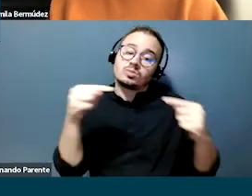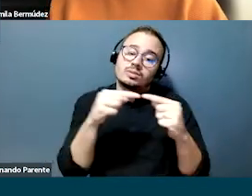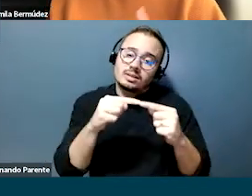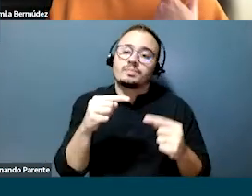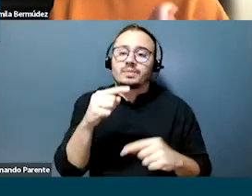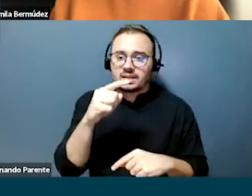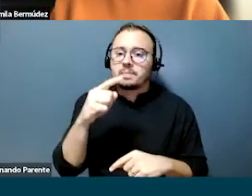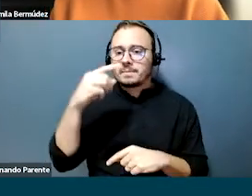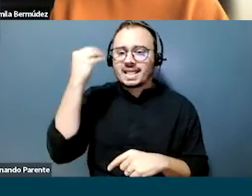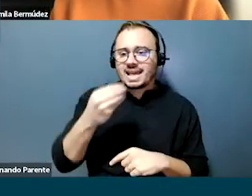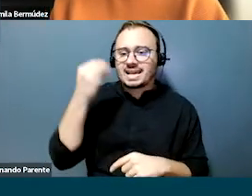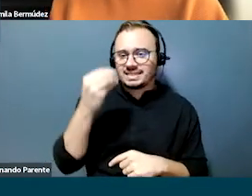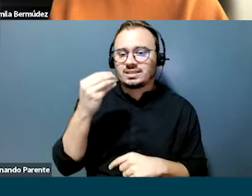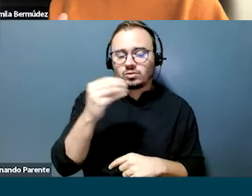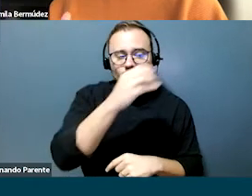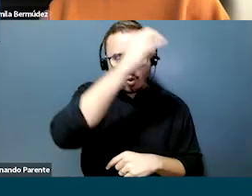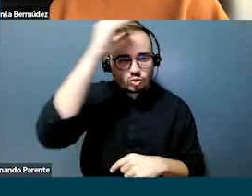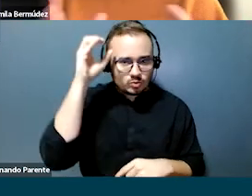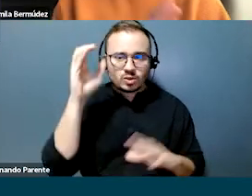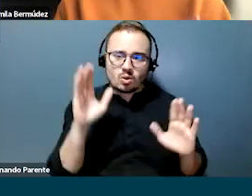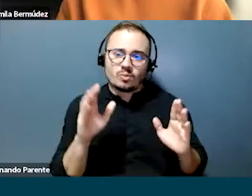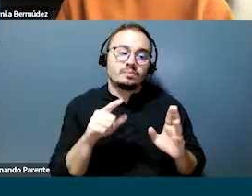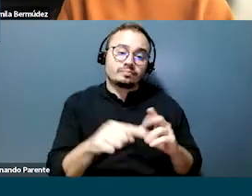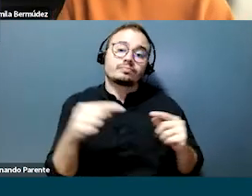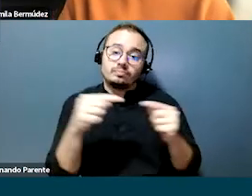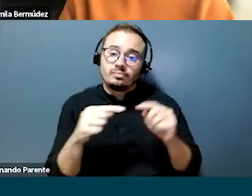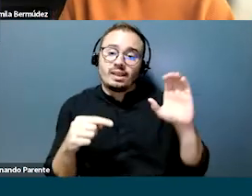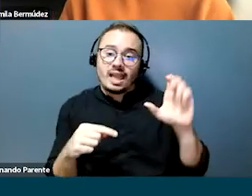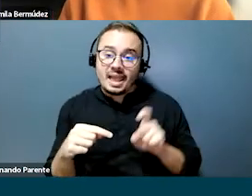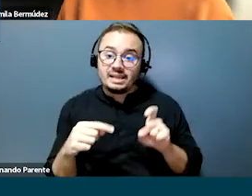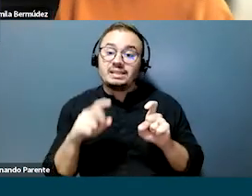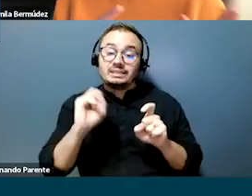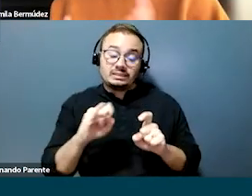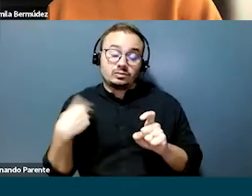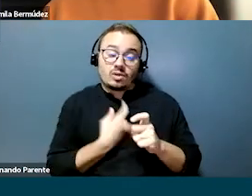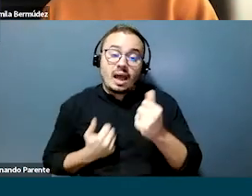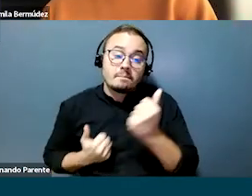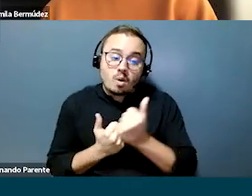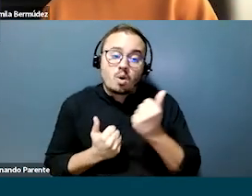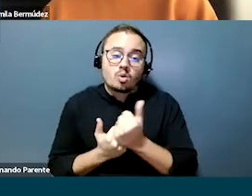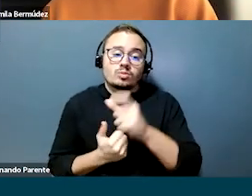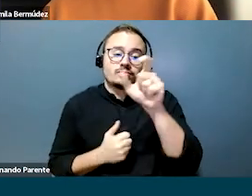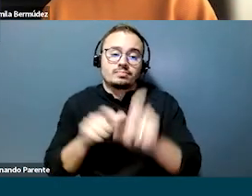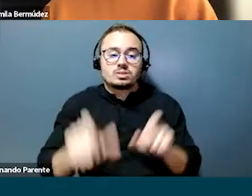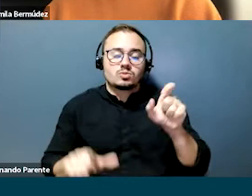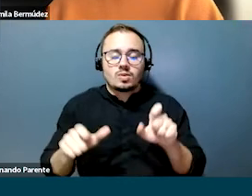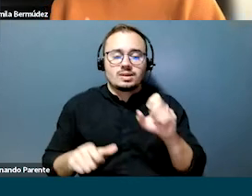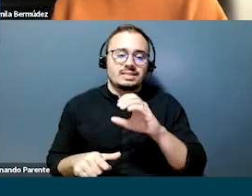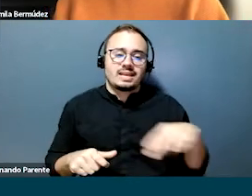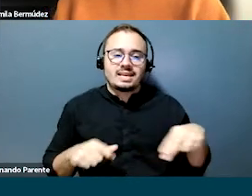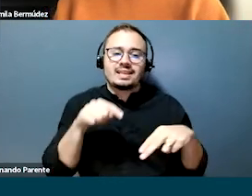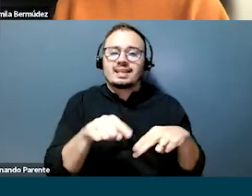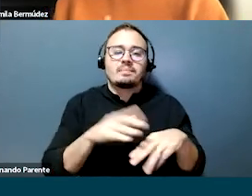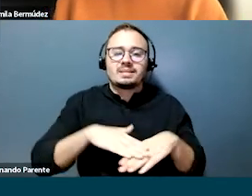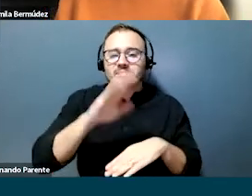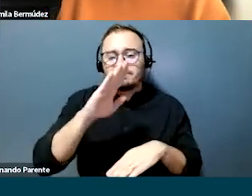a experiência do consumidor e sua SX. Porque, a partir do momento que a gente alavanca as nossas CNs, que são a nossa principal agente de vendas, a gente está